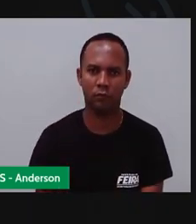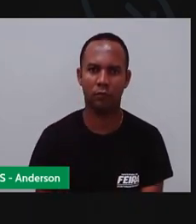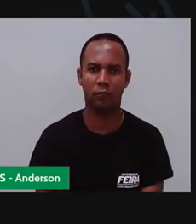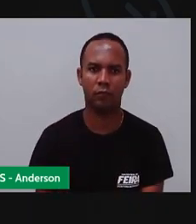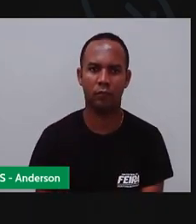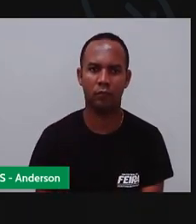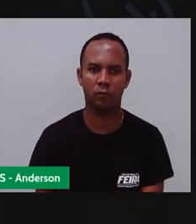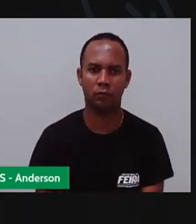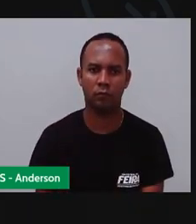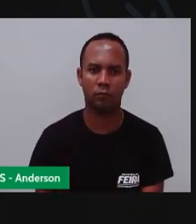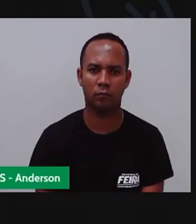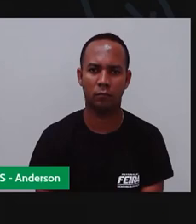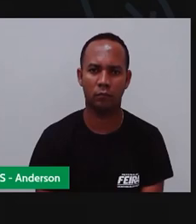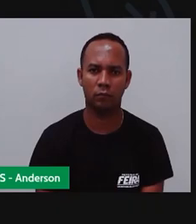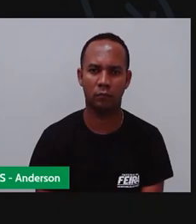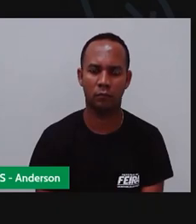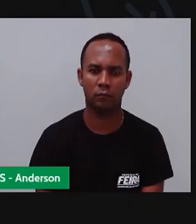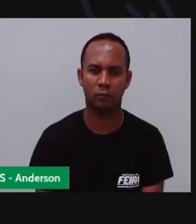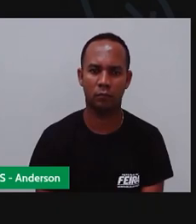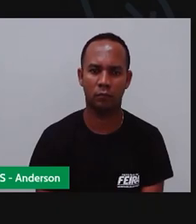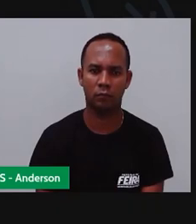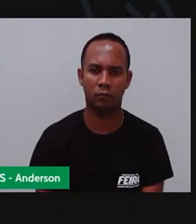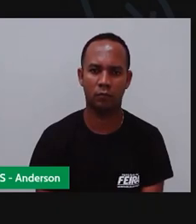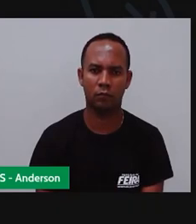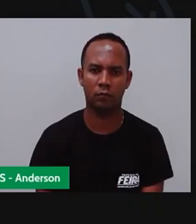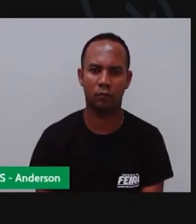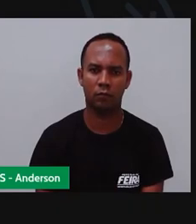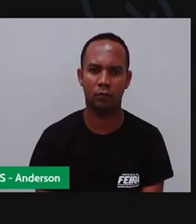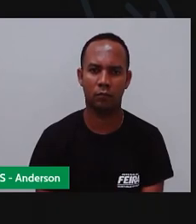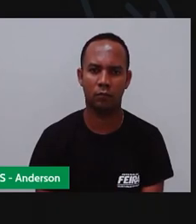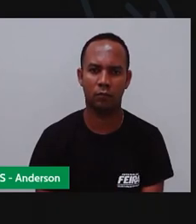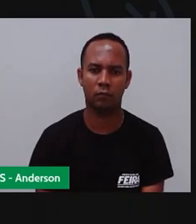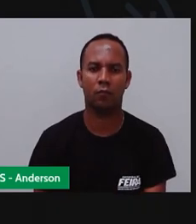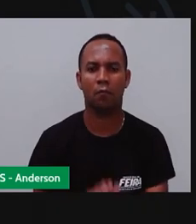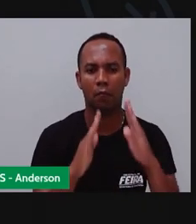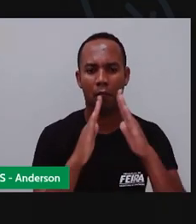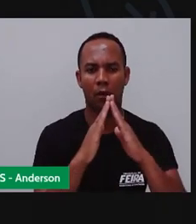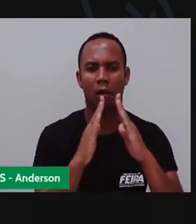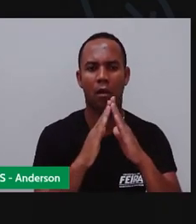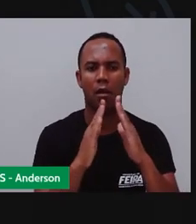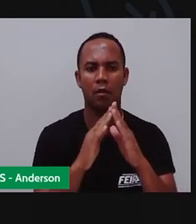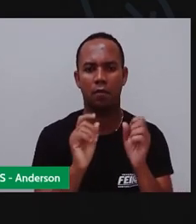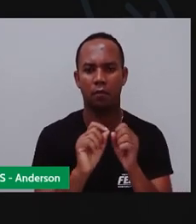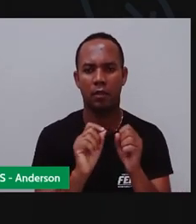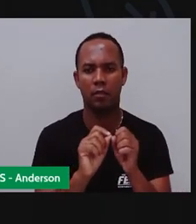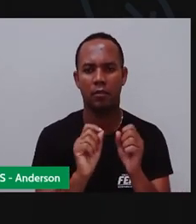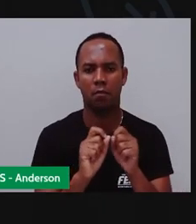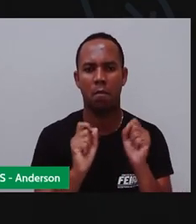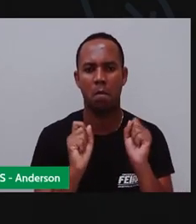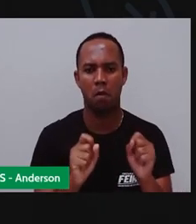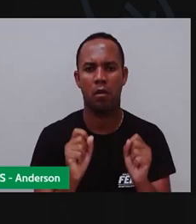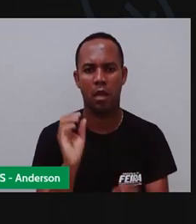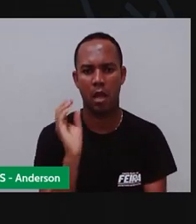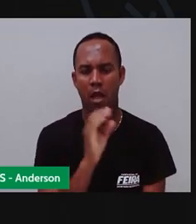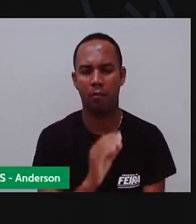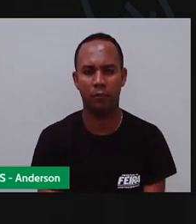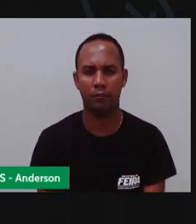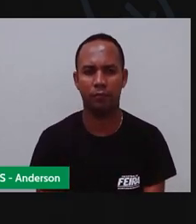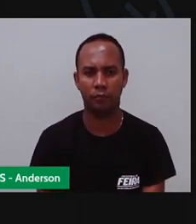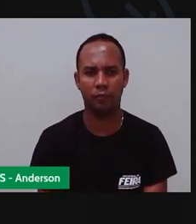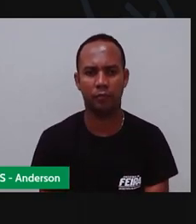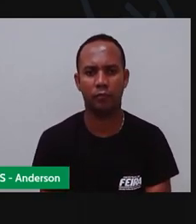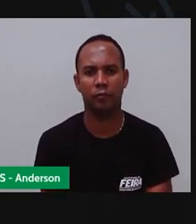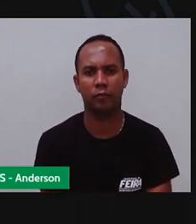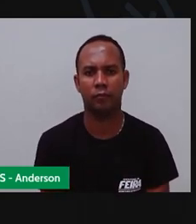A Pro Eu não moro em apartamento Eu moro em uma casa Vamos fazer uma casinha rapidinho Olha só